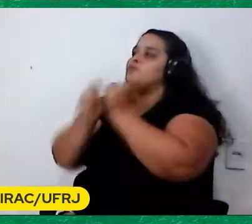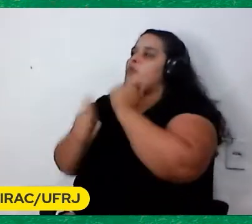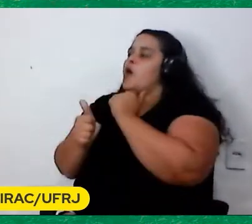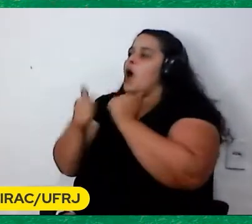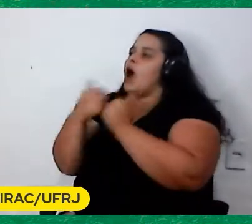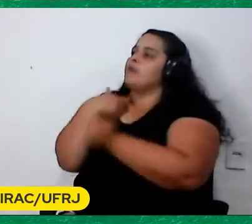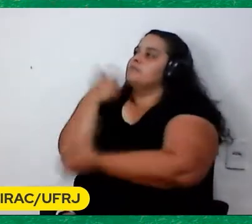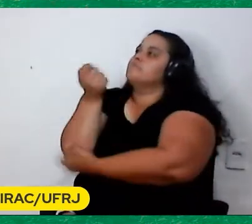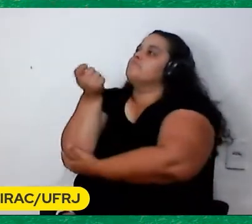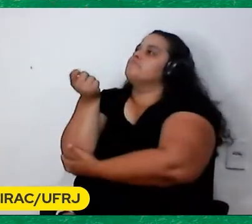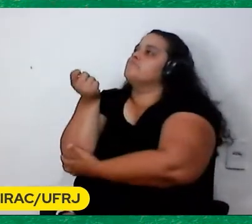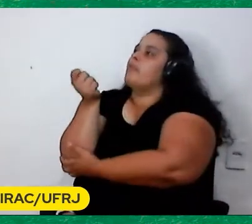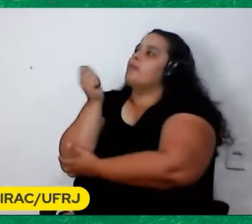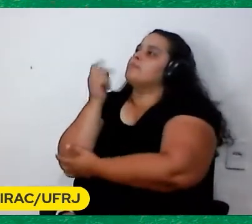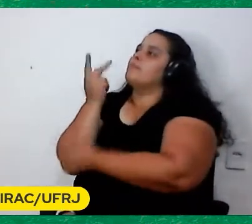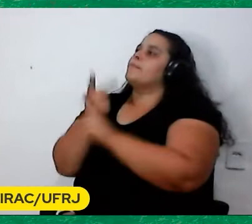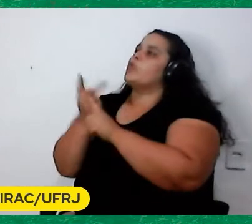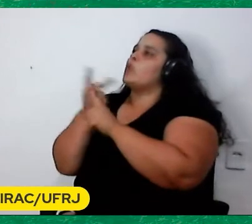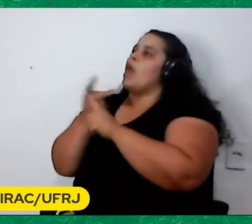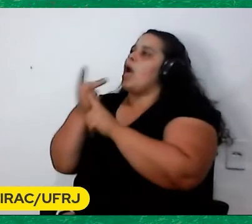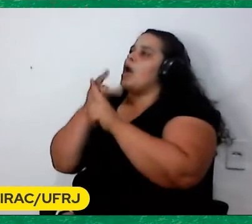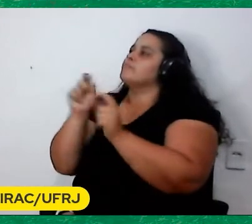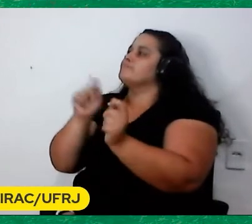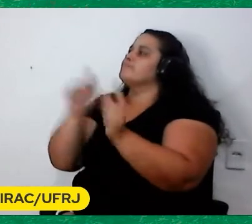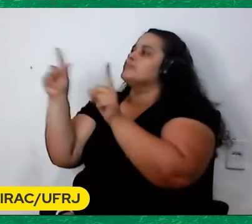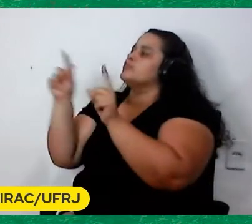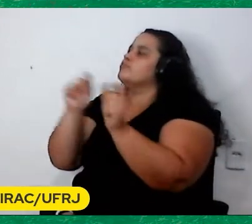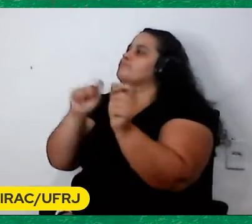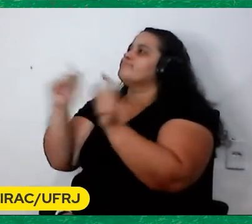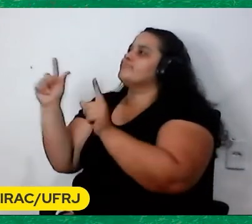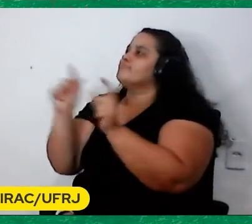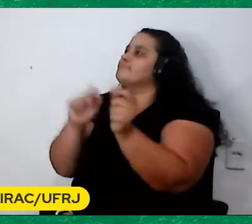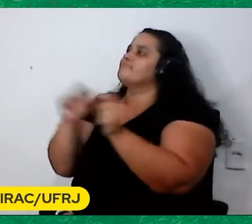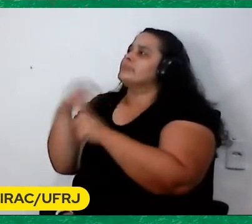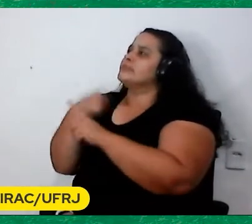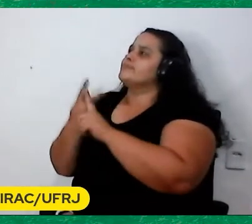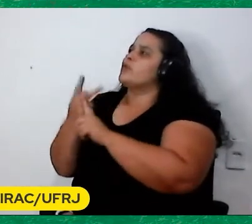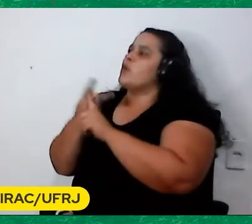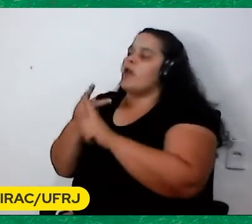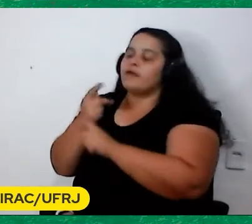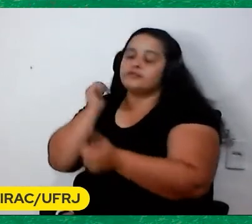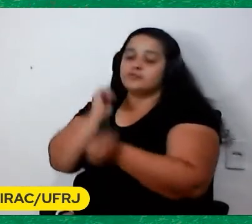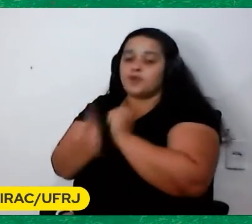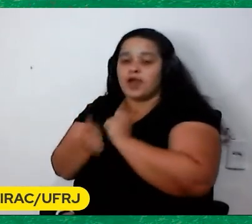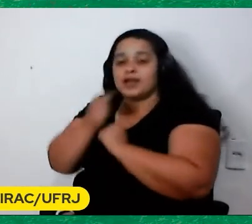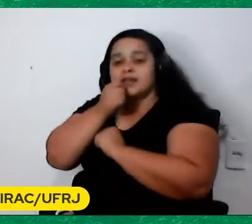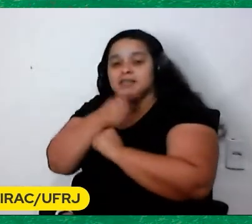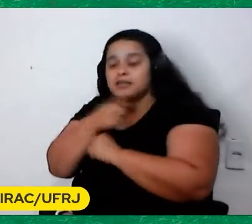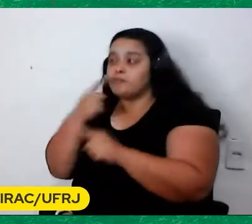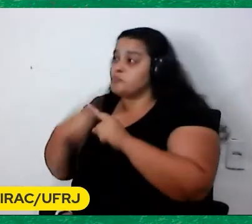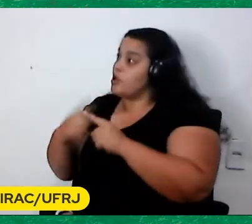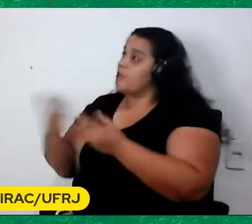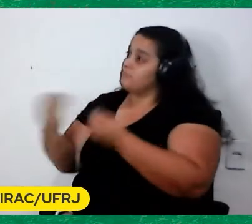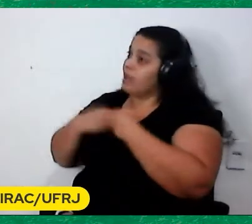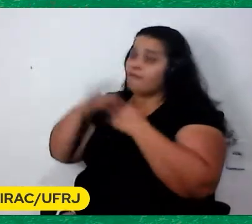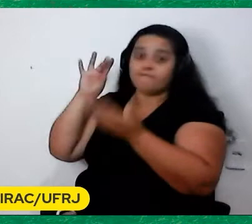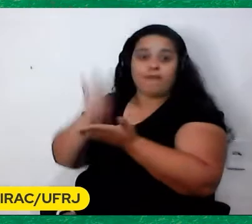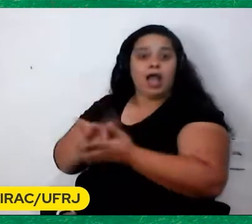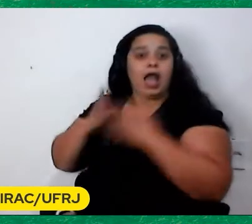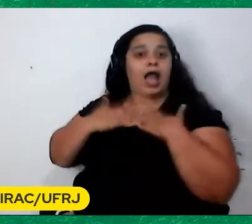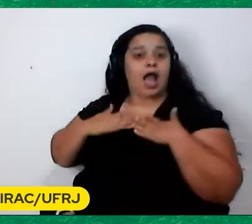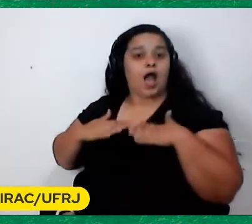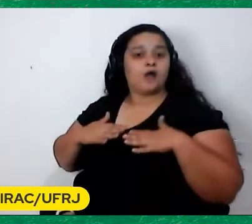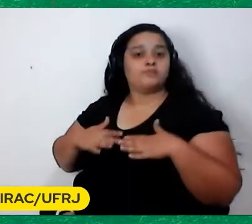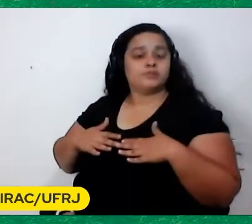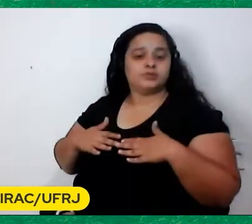jogo de futebol Esse era outro problema Realmente E era engraçado Porque eu me acalmava Realmente Era uma coisa Que me